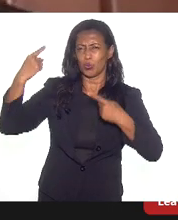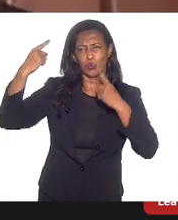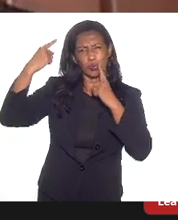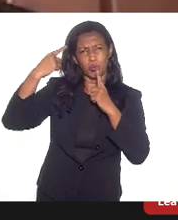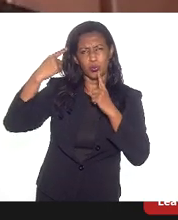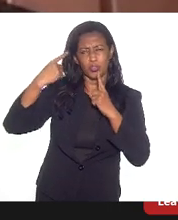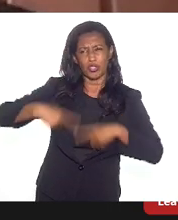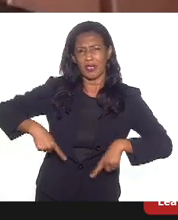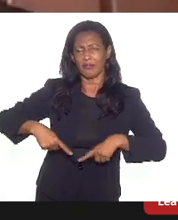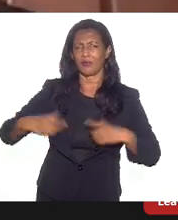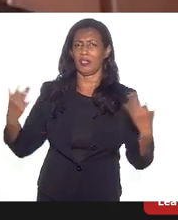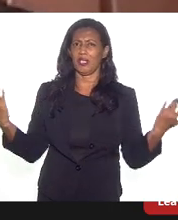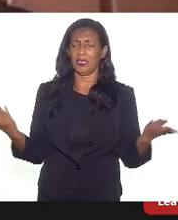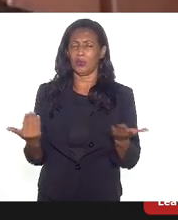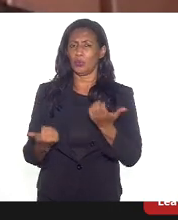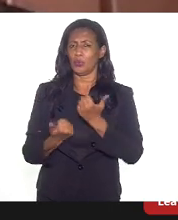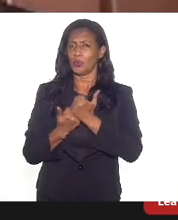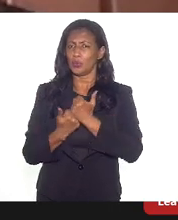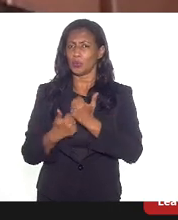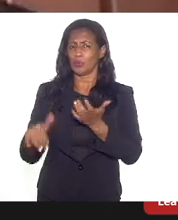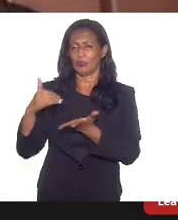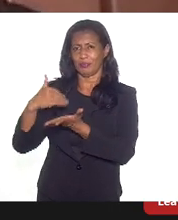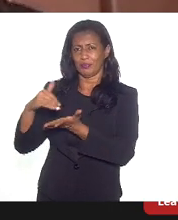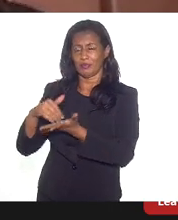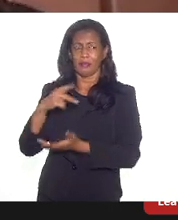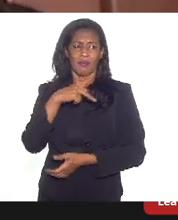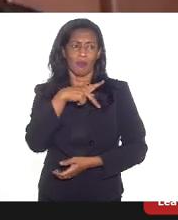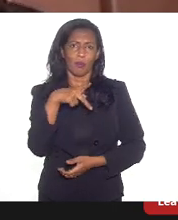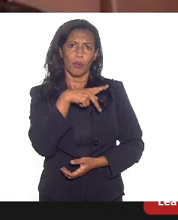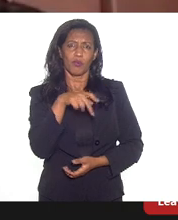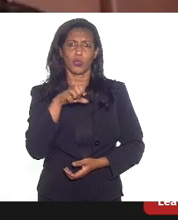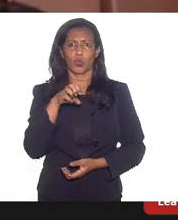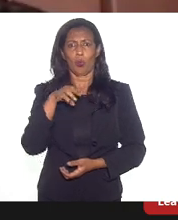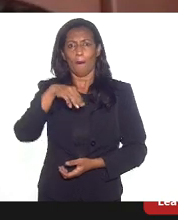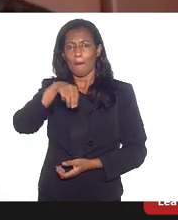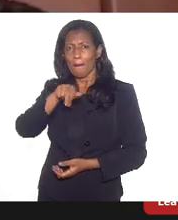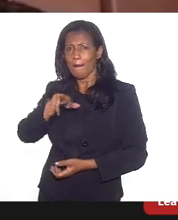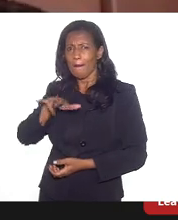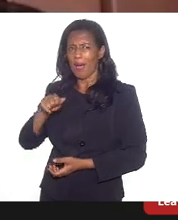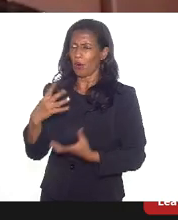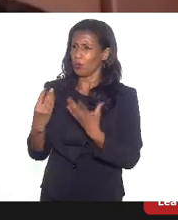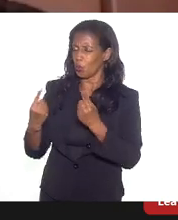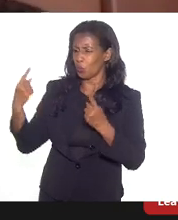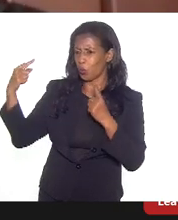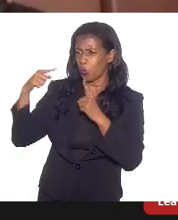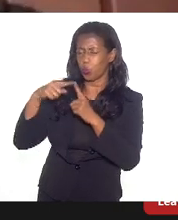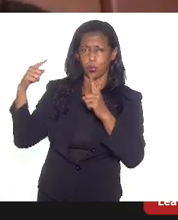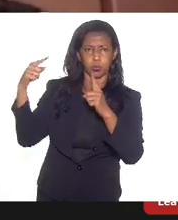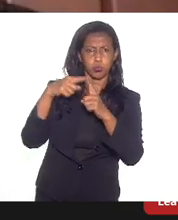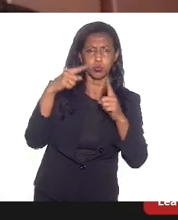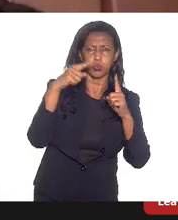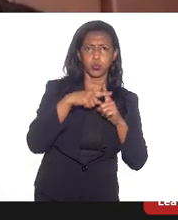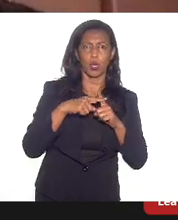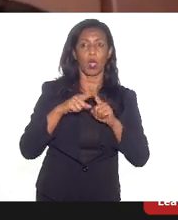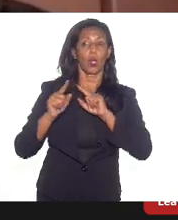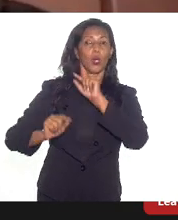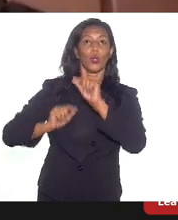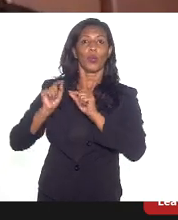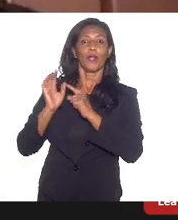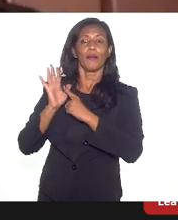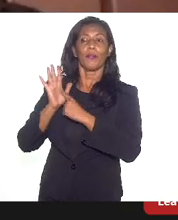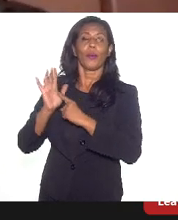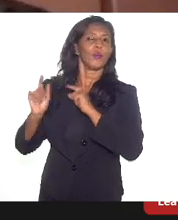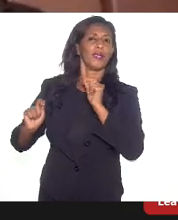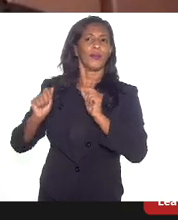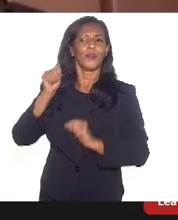subsecretário, professor Mauro, são muitos desafios, inclusive, no que se refere às mulheres negras. Eu,